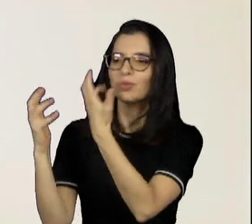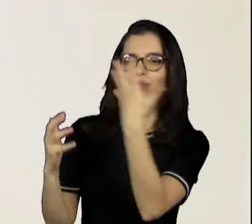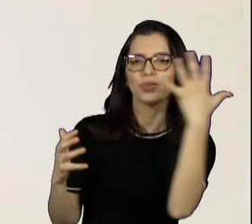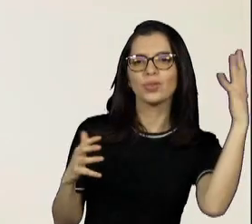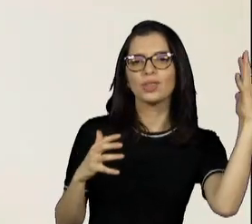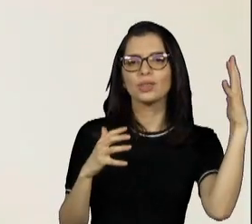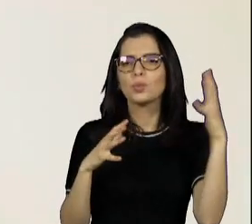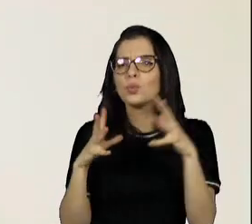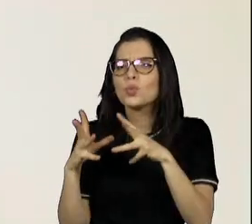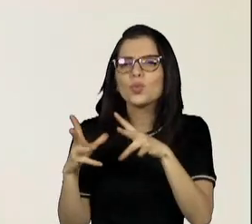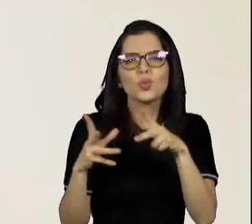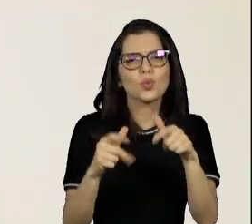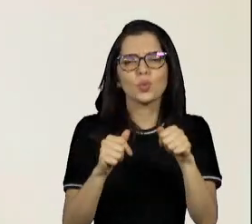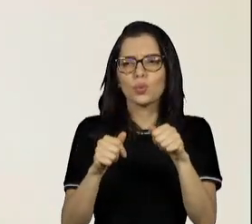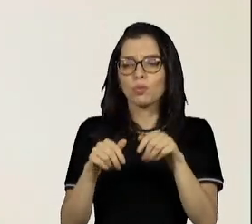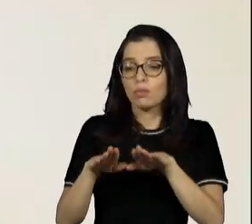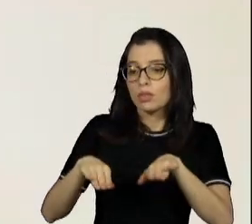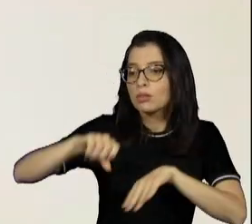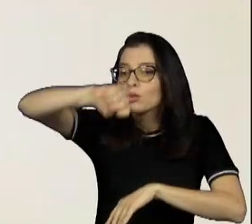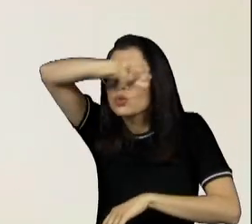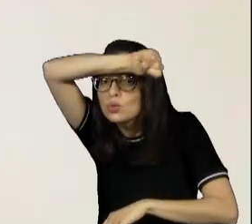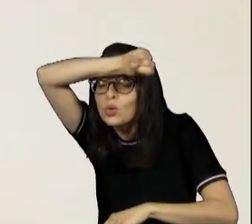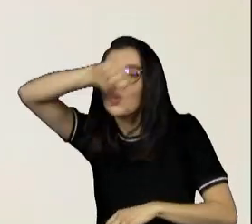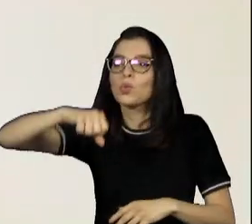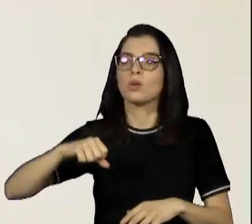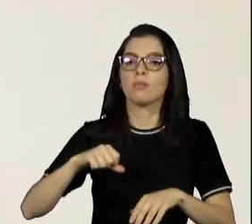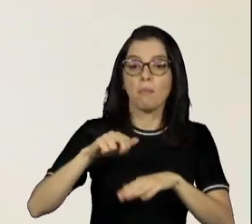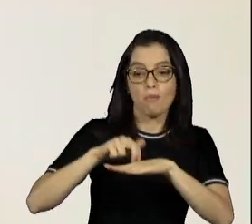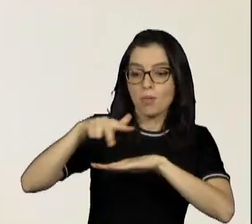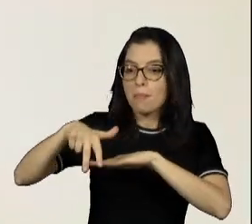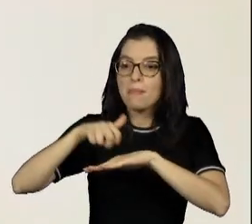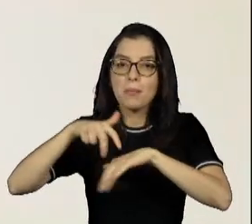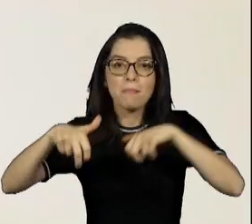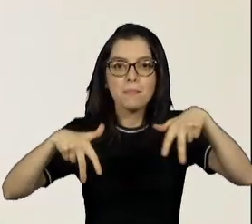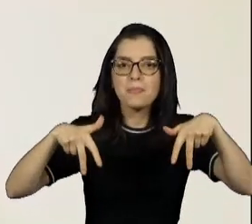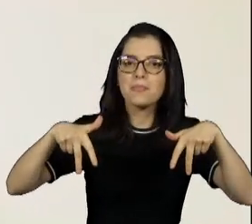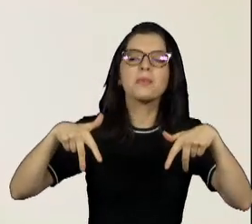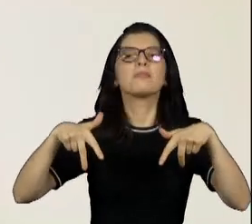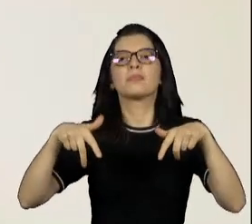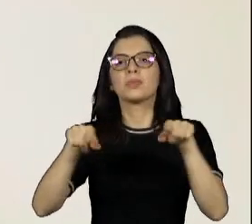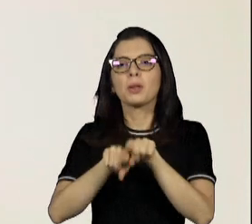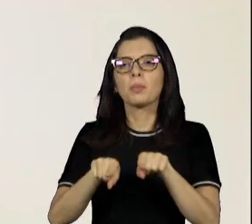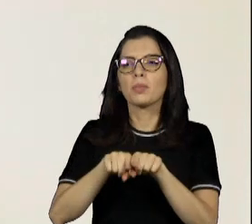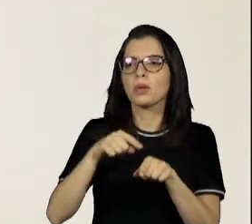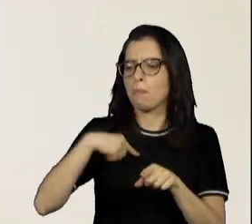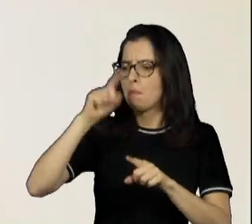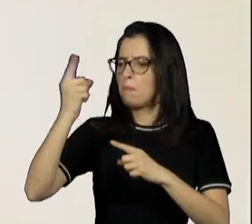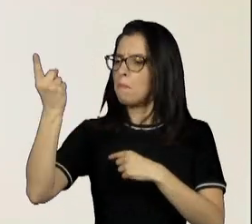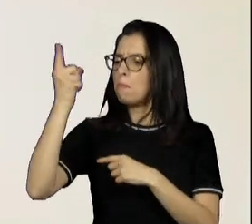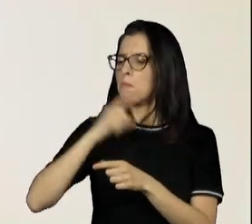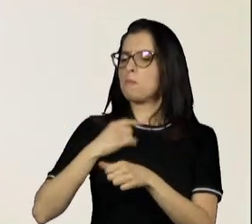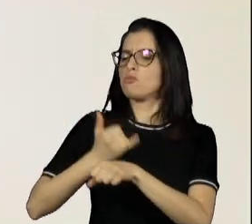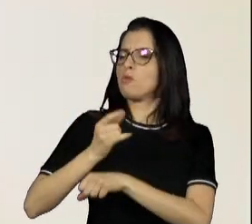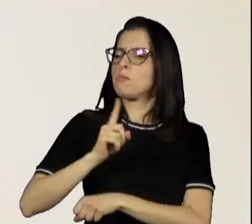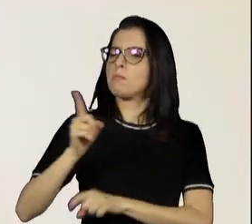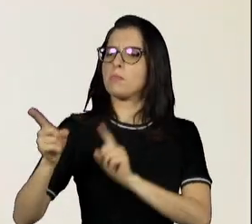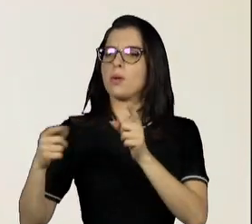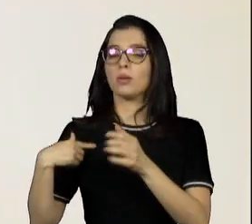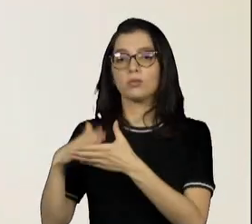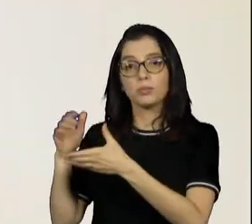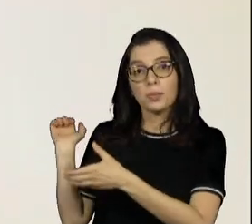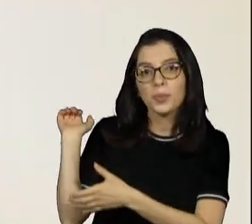brincava de pique esconde, de pique alto, pique bandeira, chefinho mandou, carniça, queimado,